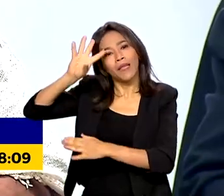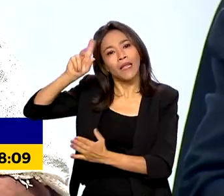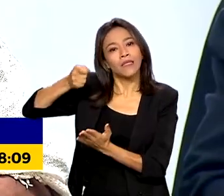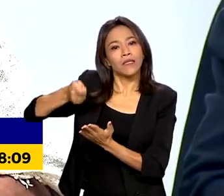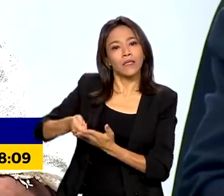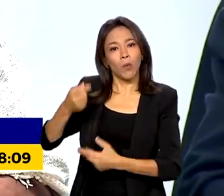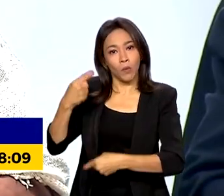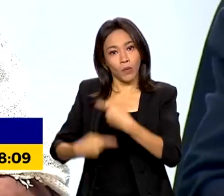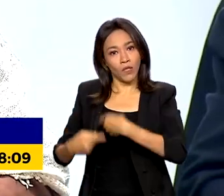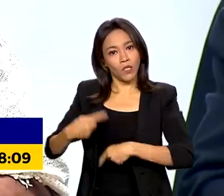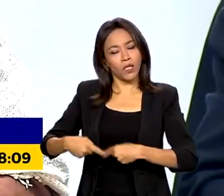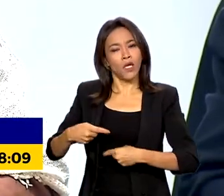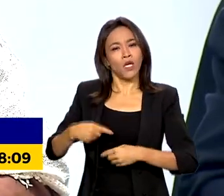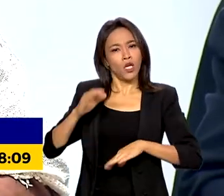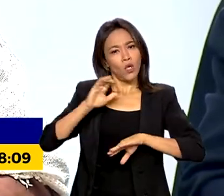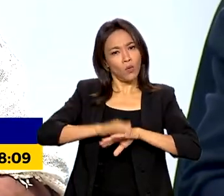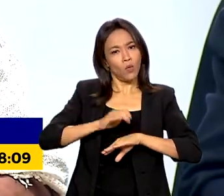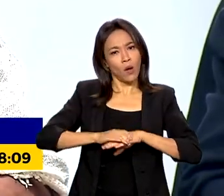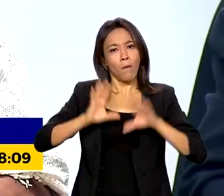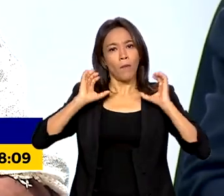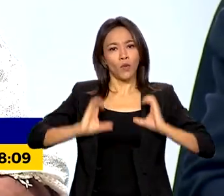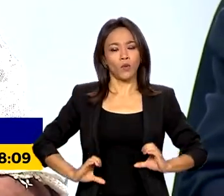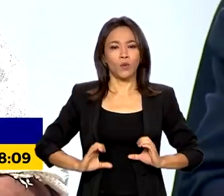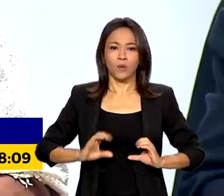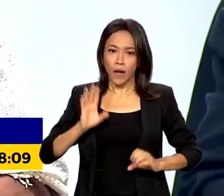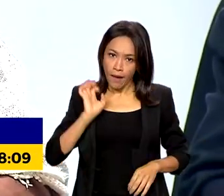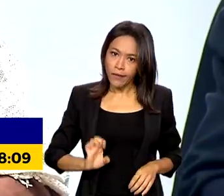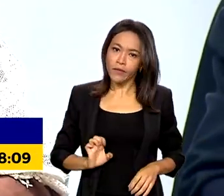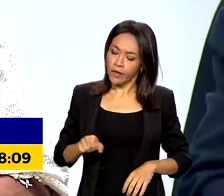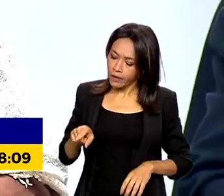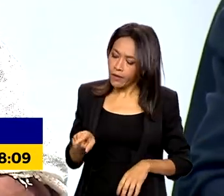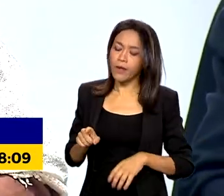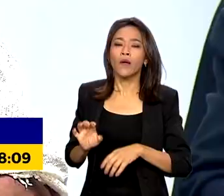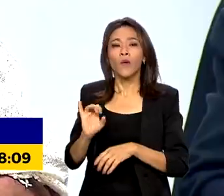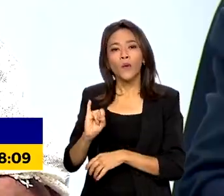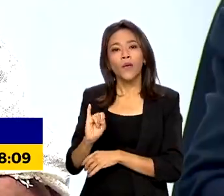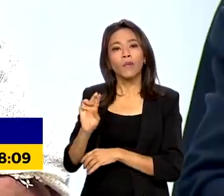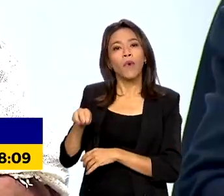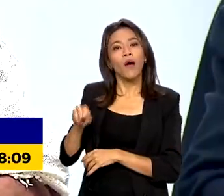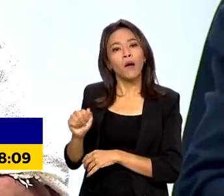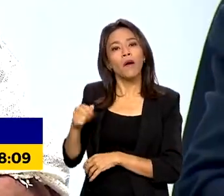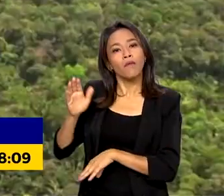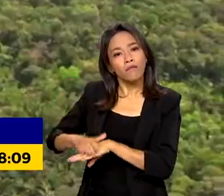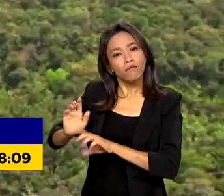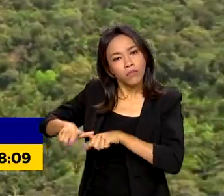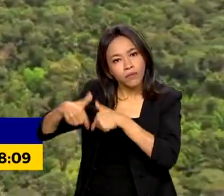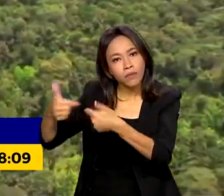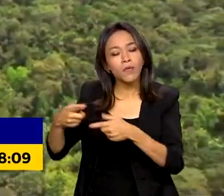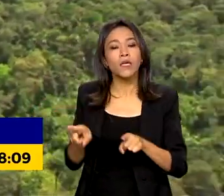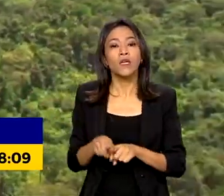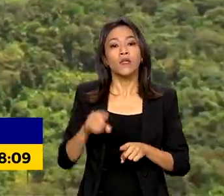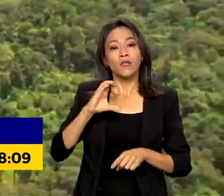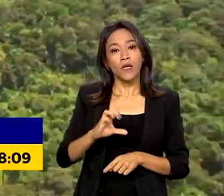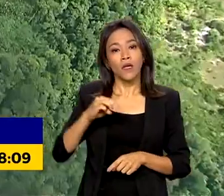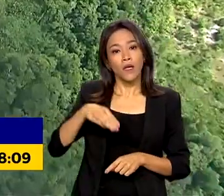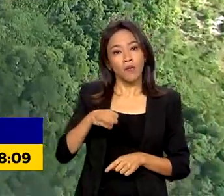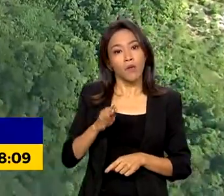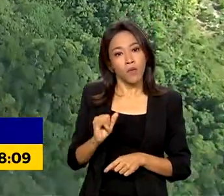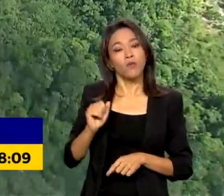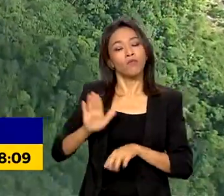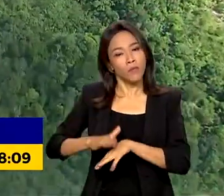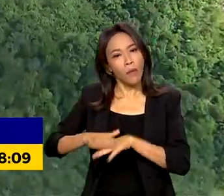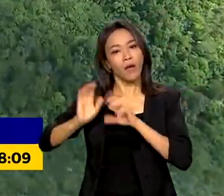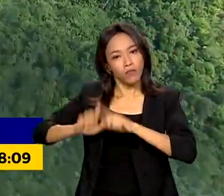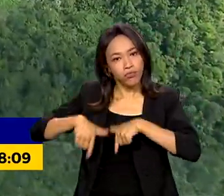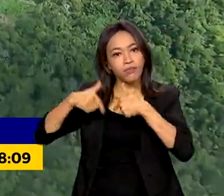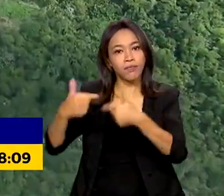uma postura ética, de permitir que o IBAMA faça o seu trabalho, que o ICMBio faça o seu trabalho. Para o governo, os dados mostram que